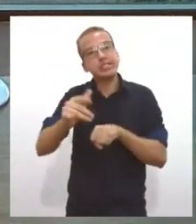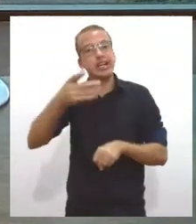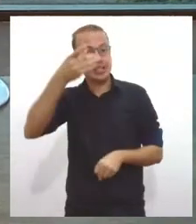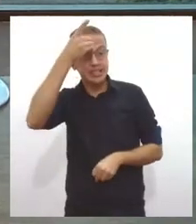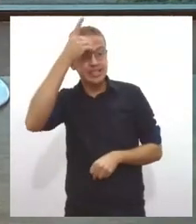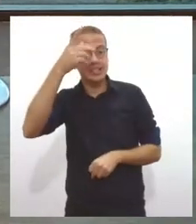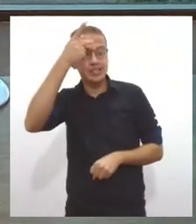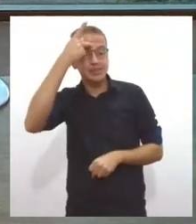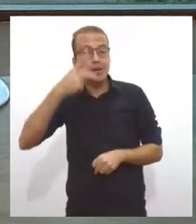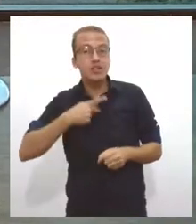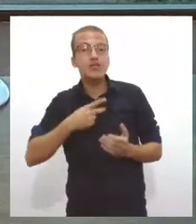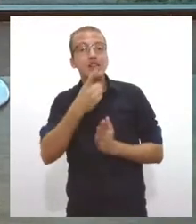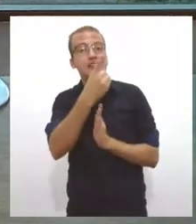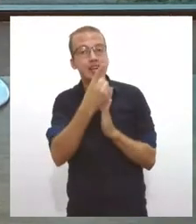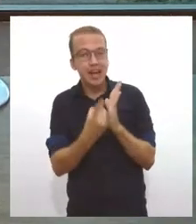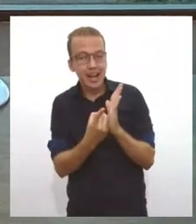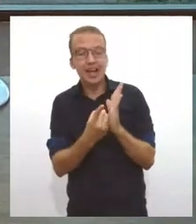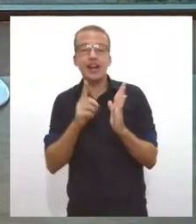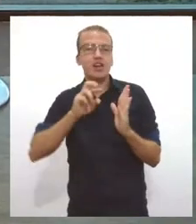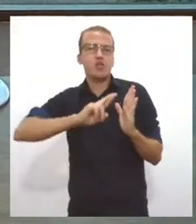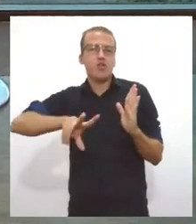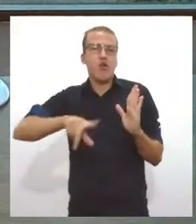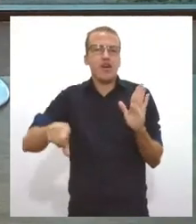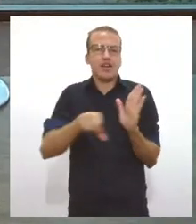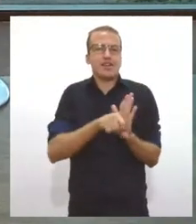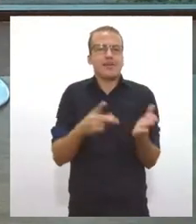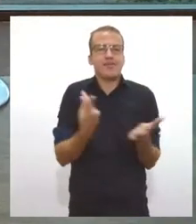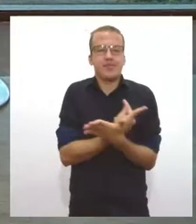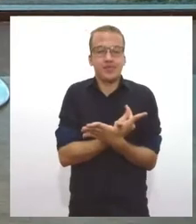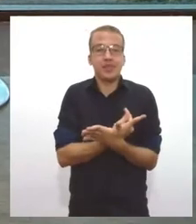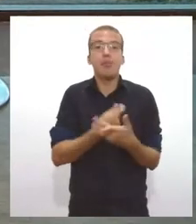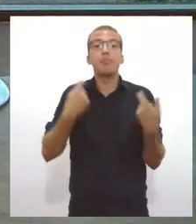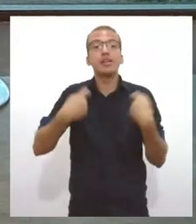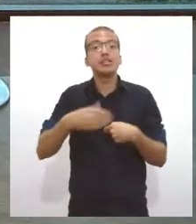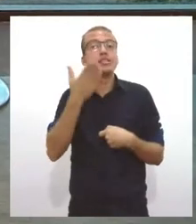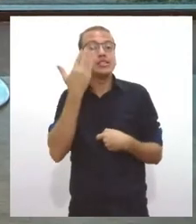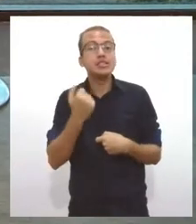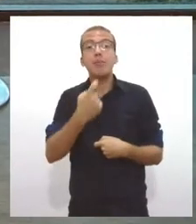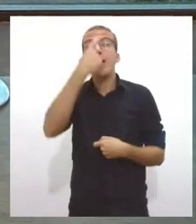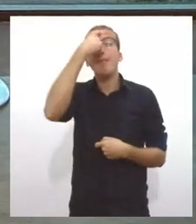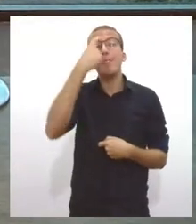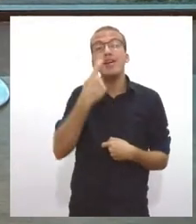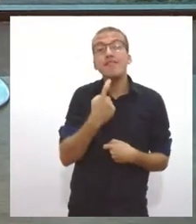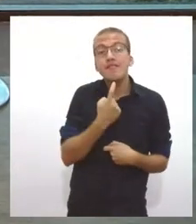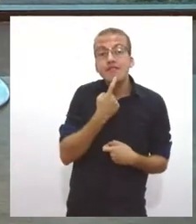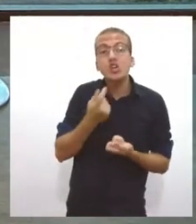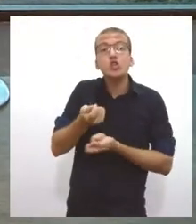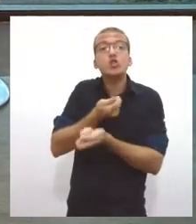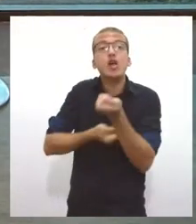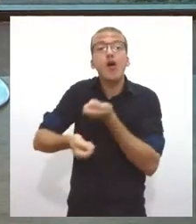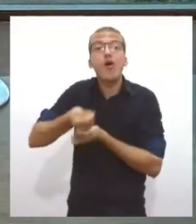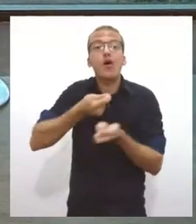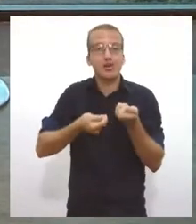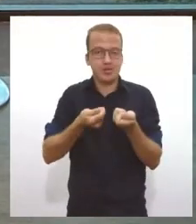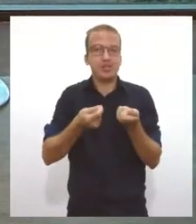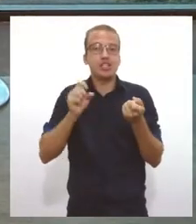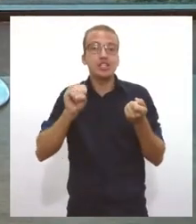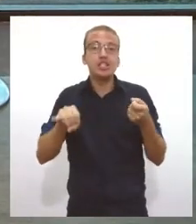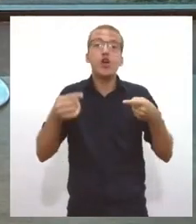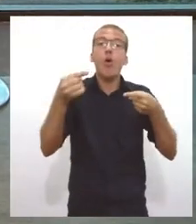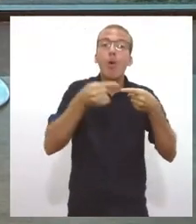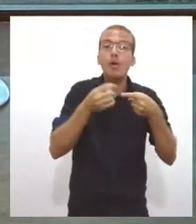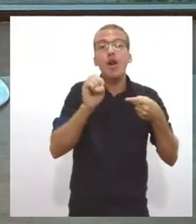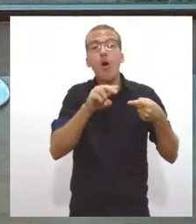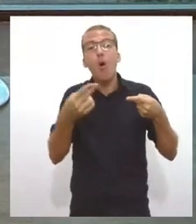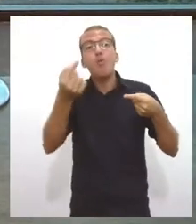né? Apenas tem que se observar o perfil desse negócio, né? E o que ele gera de impacto no meio ambiente. E